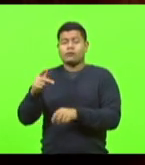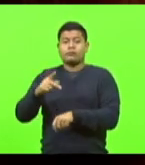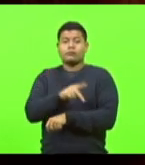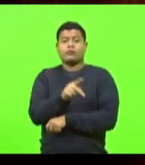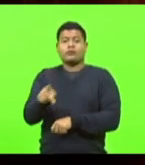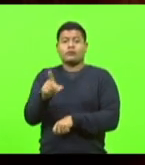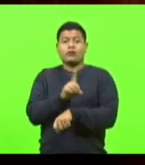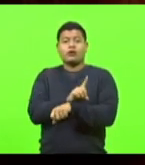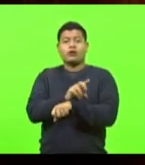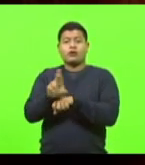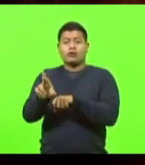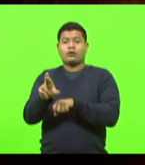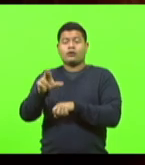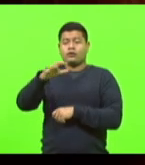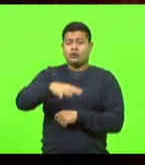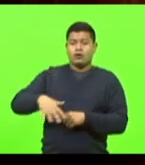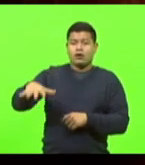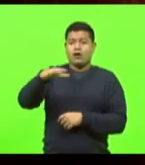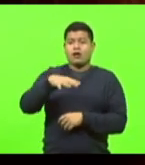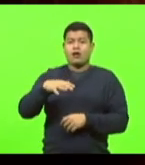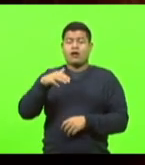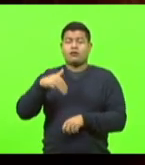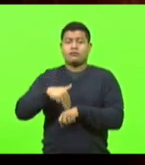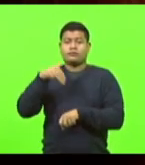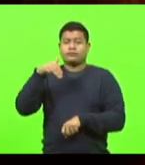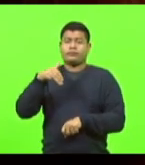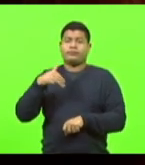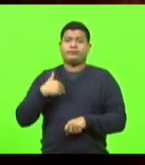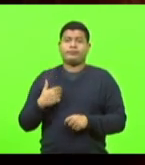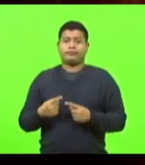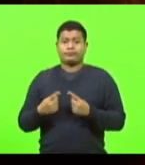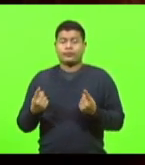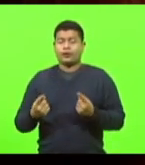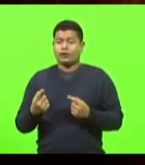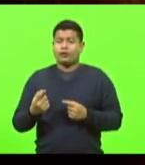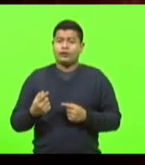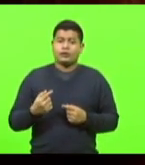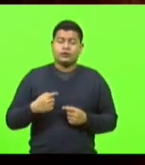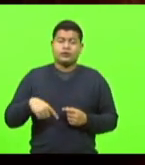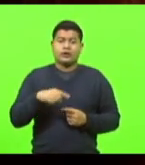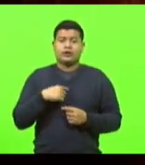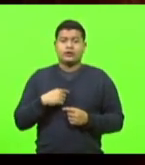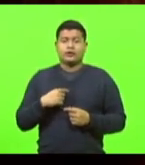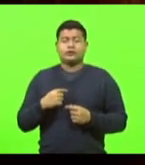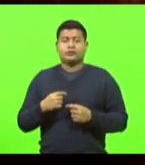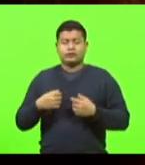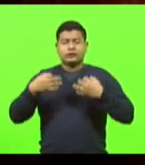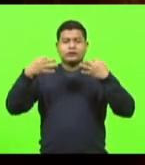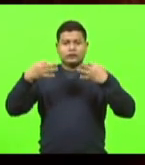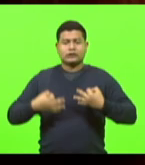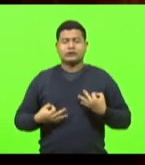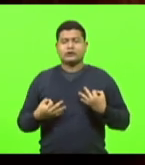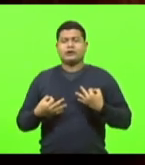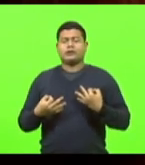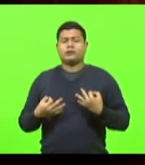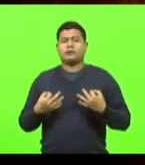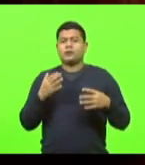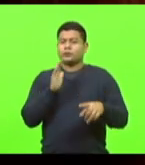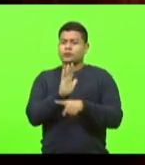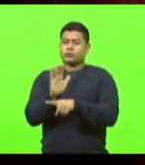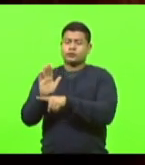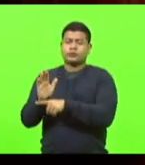do magistério. Sendo assim, nós conseguiremos fazer justiça a quem tanto